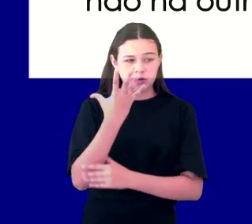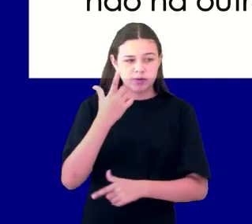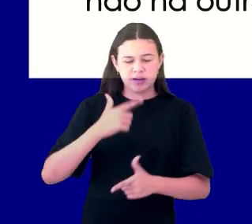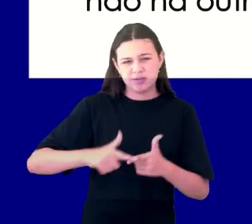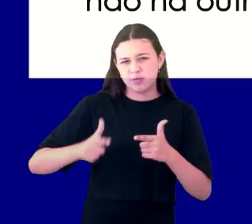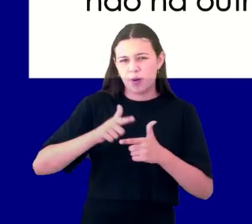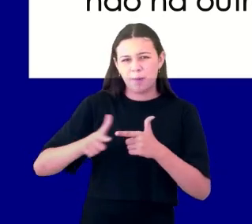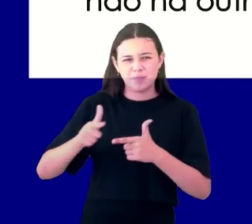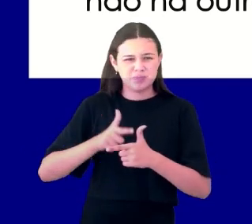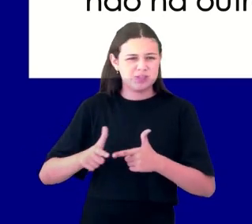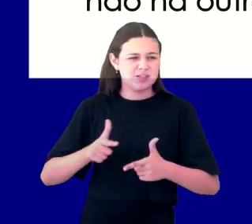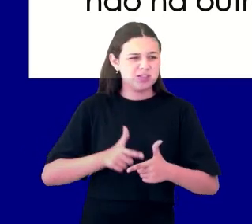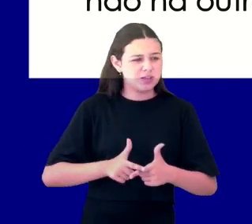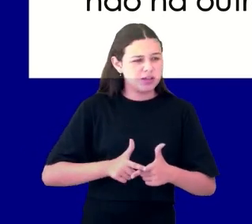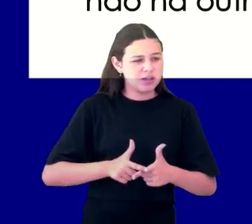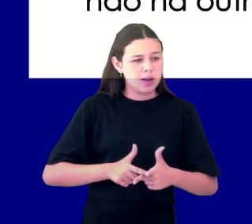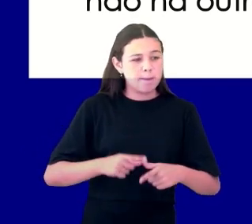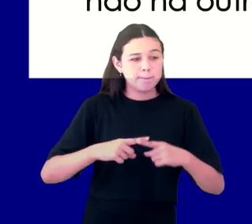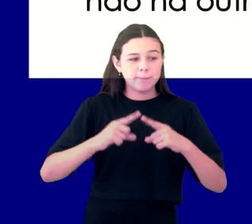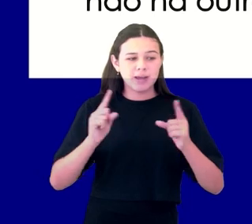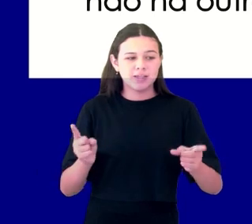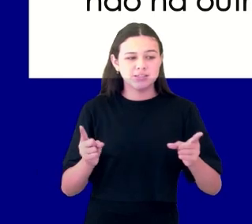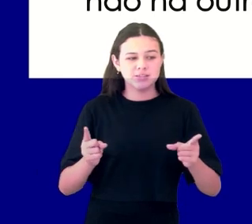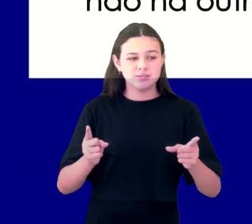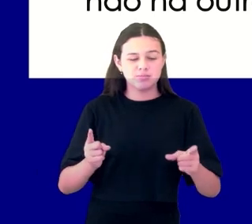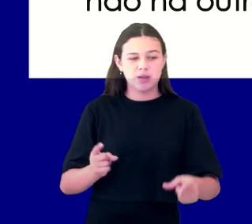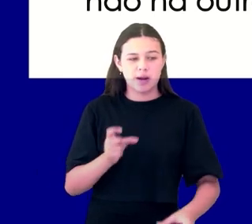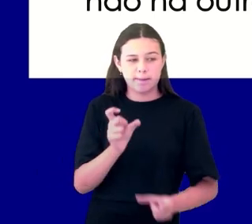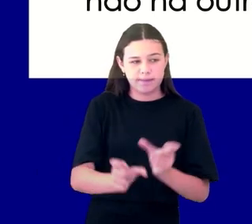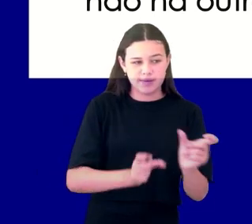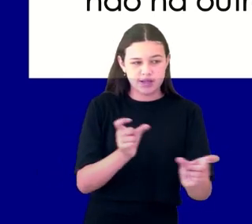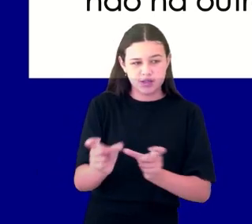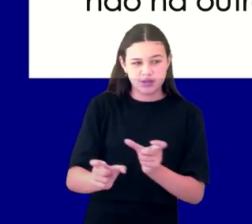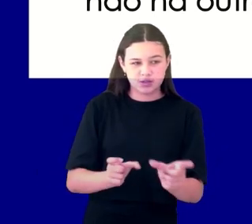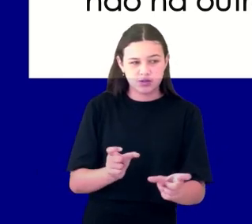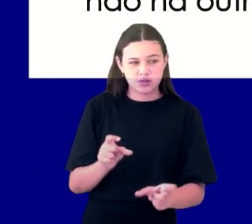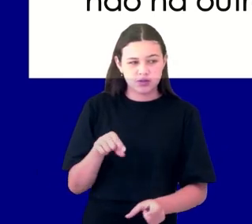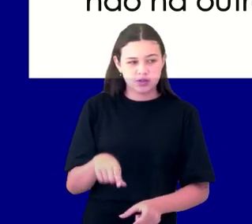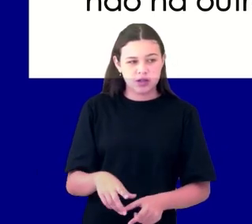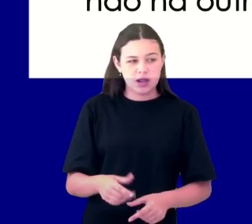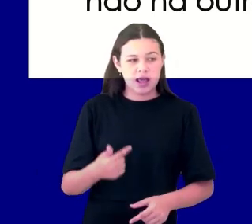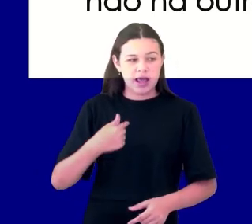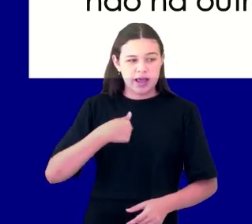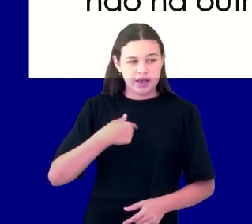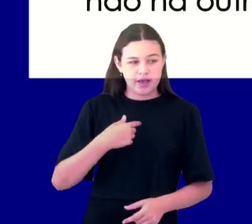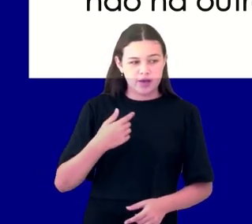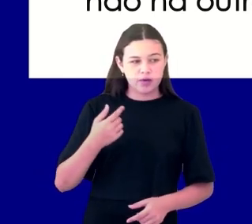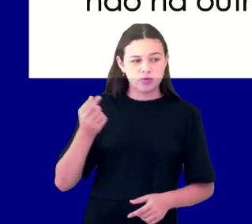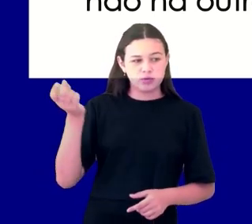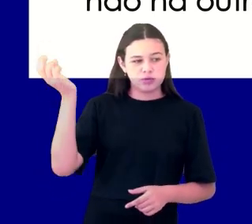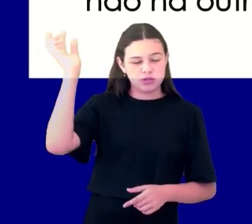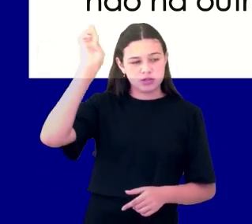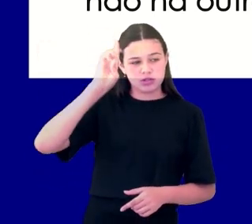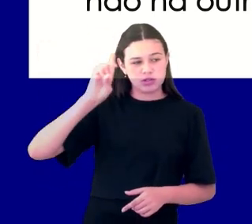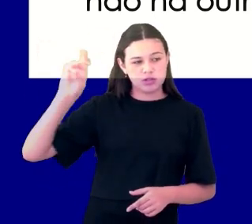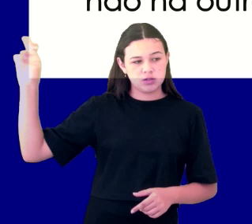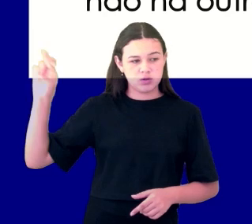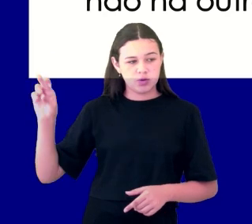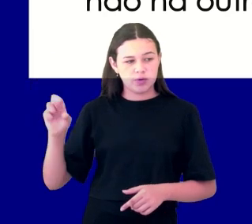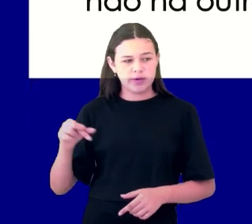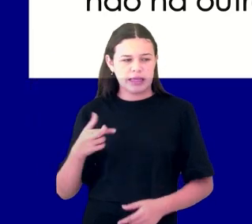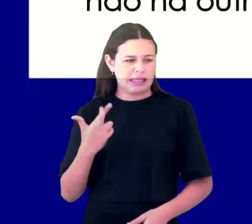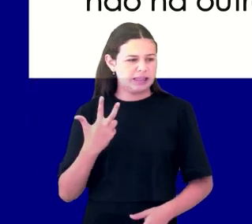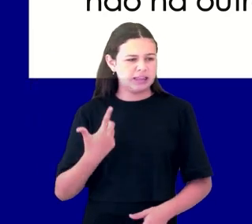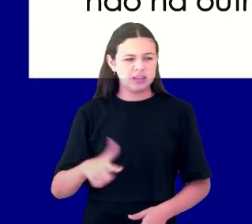não há outro. Este para mim é um texto extremamente rico, profeta Isaías, oitavo século antes do Cristo, ele